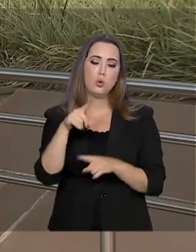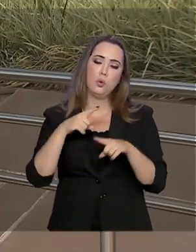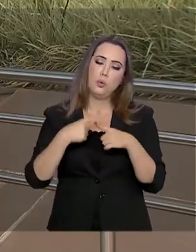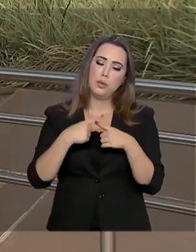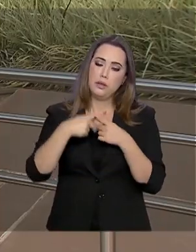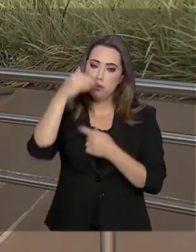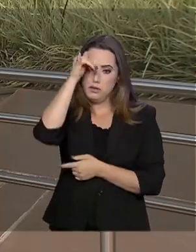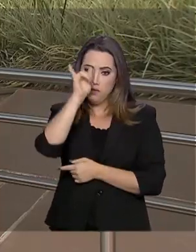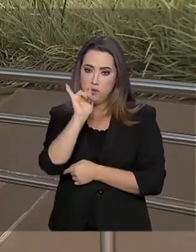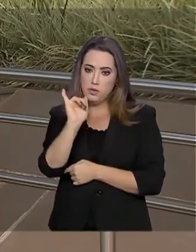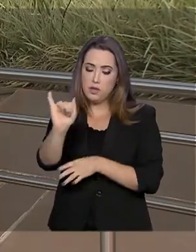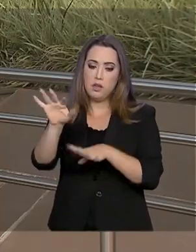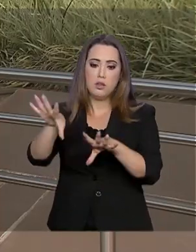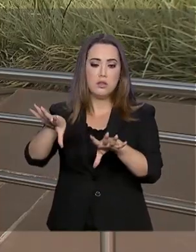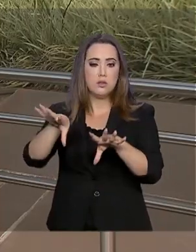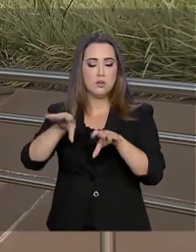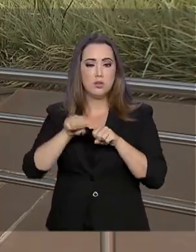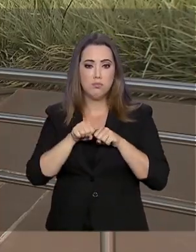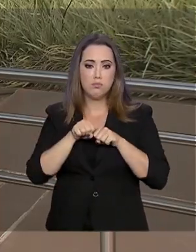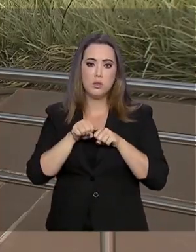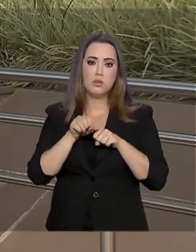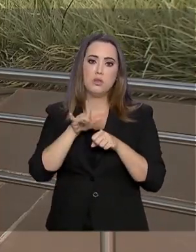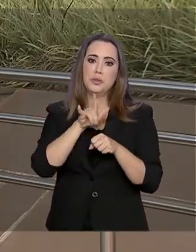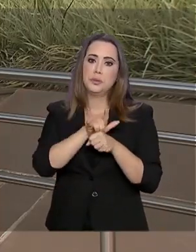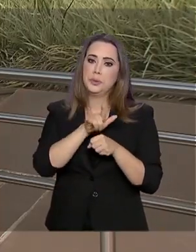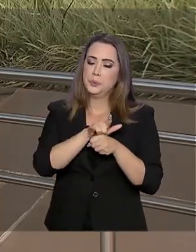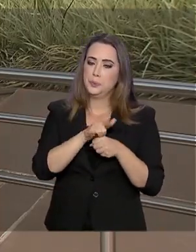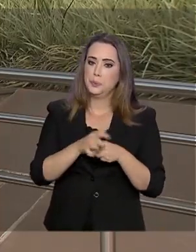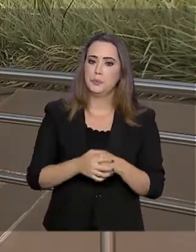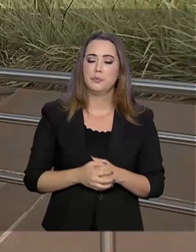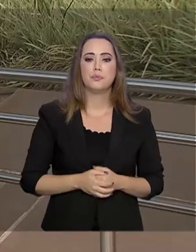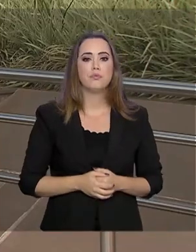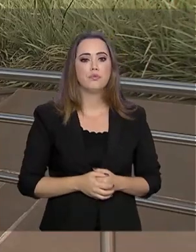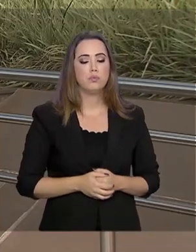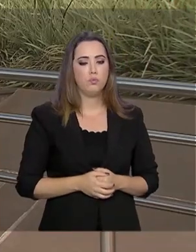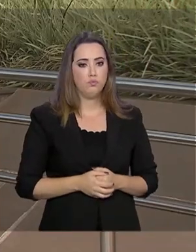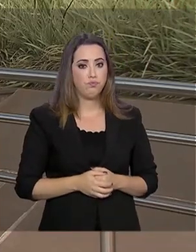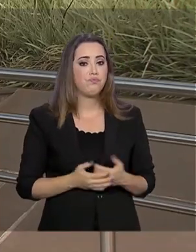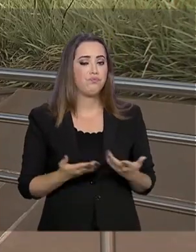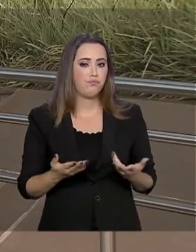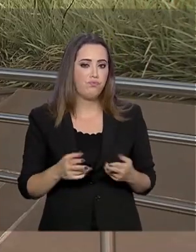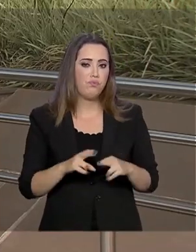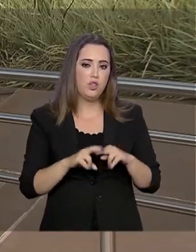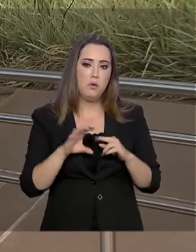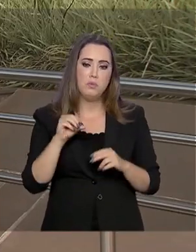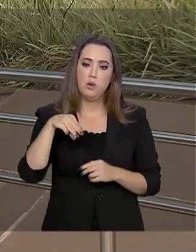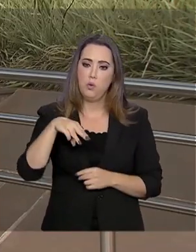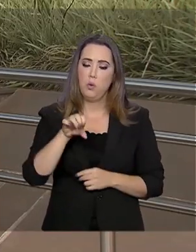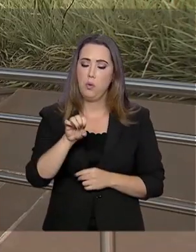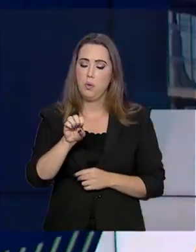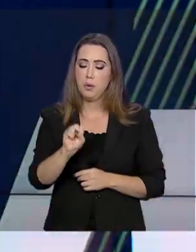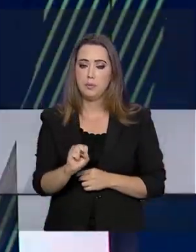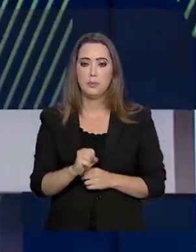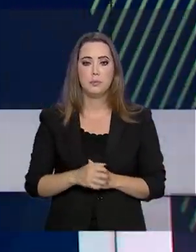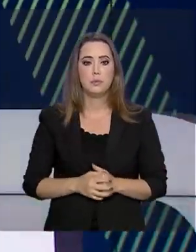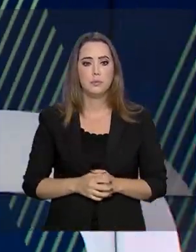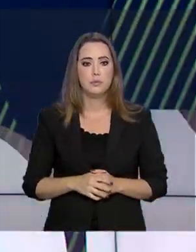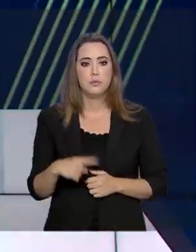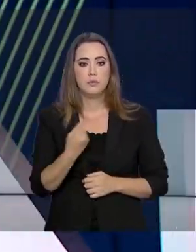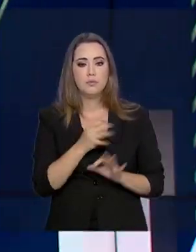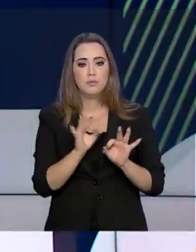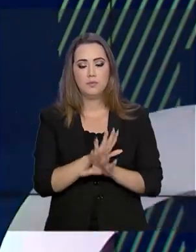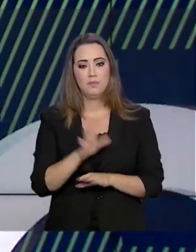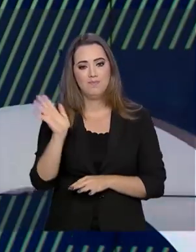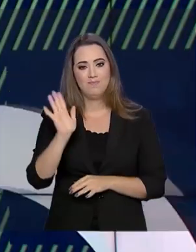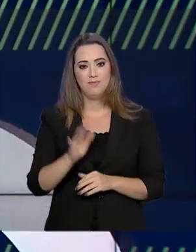preventiva por causa da declaração de pandemia do Covid-19 pela Organização Mundial de Saúde. Ficamos